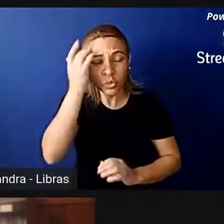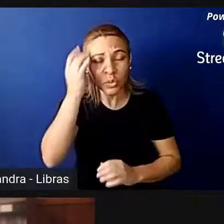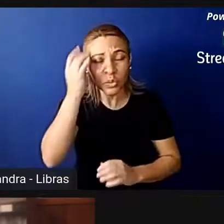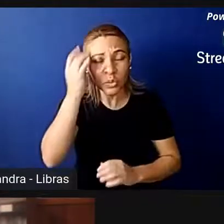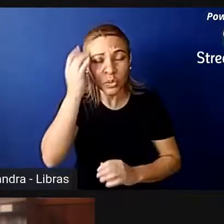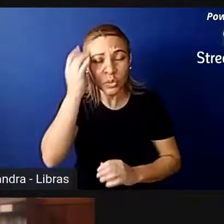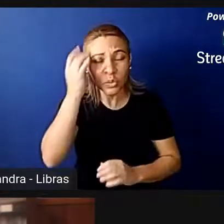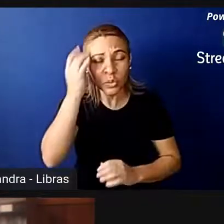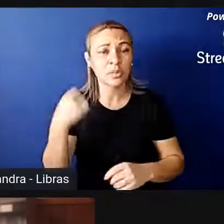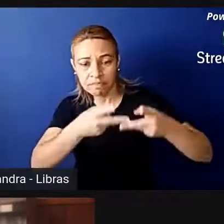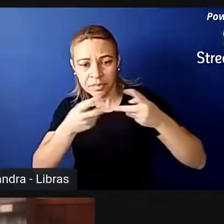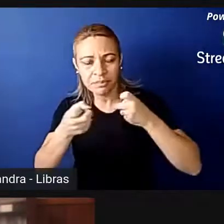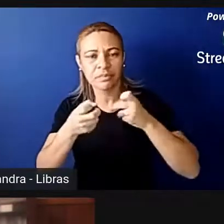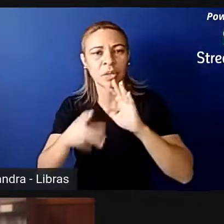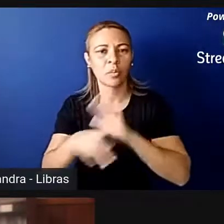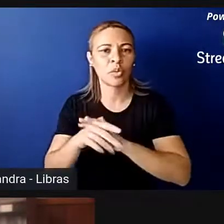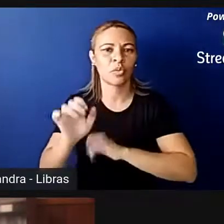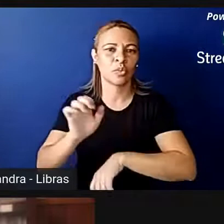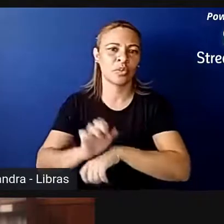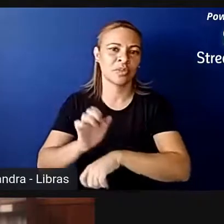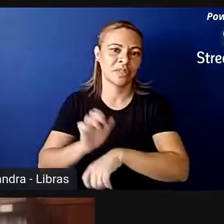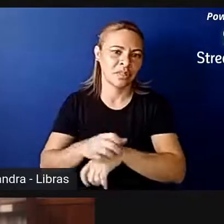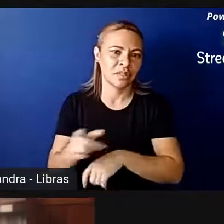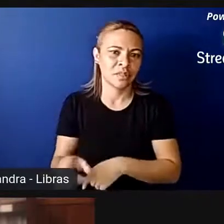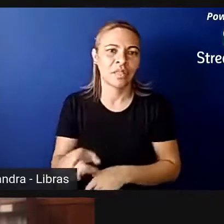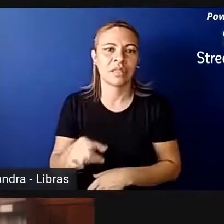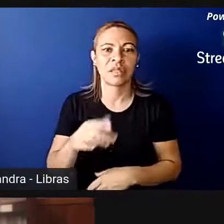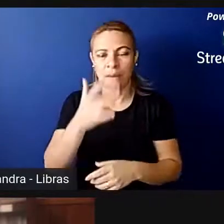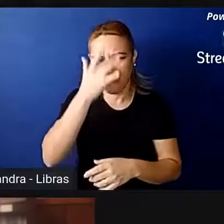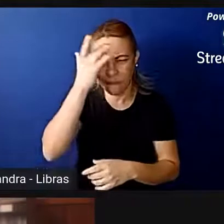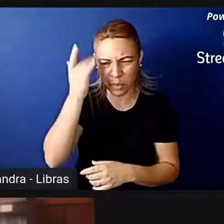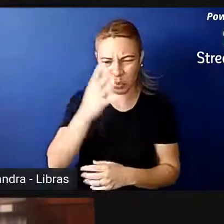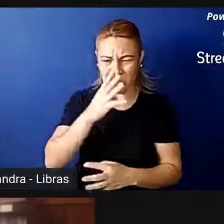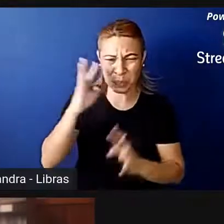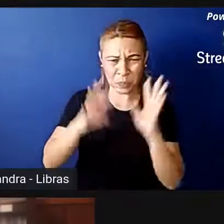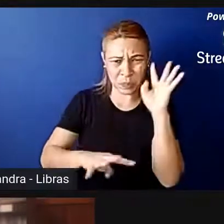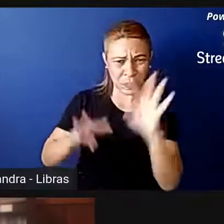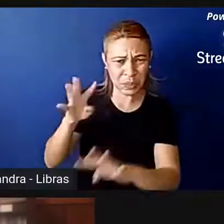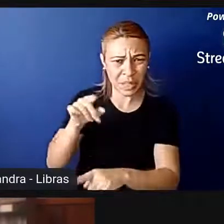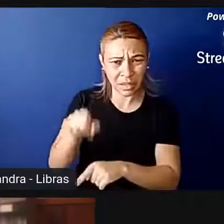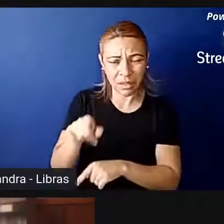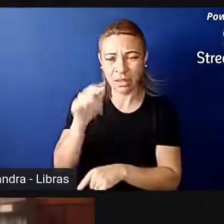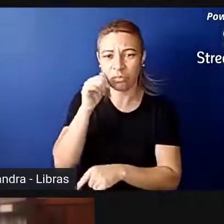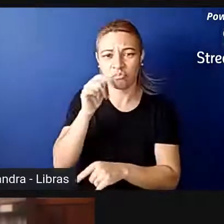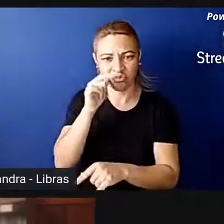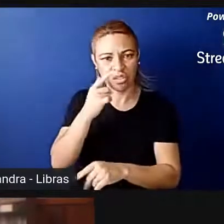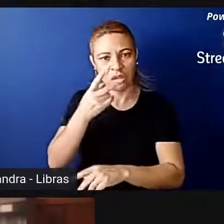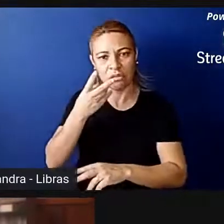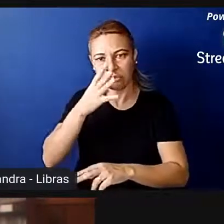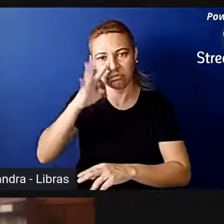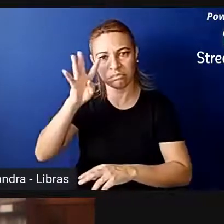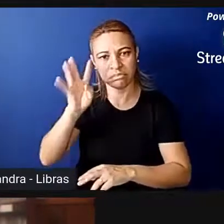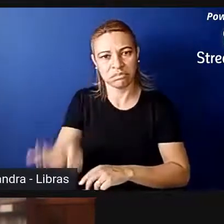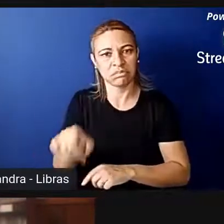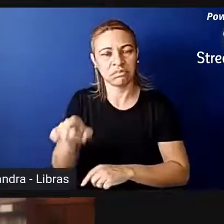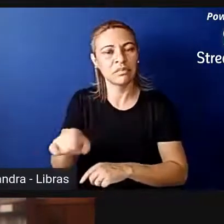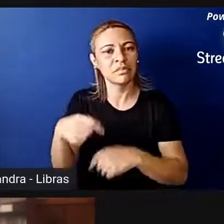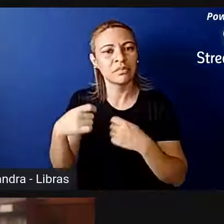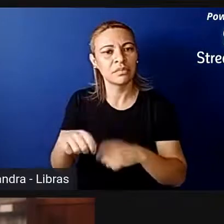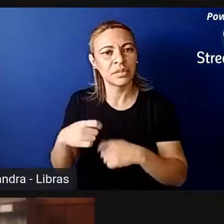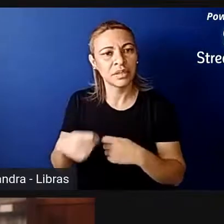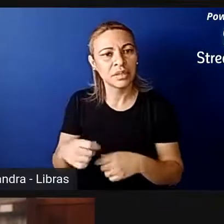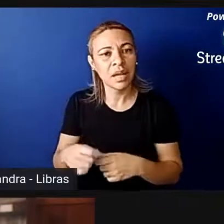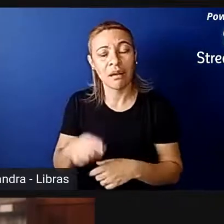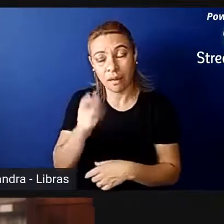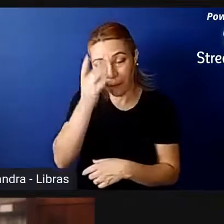ela tem que virar crime. E a pessoa que comete um crime desse e é condenado, e aí entra todas as instâncias, mas, enfim, a pessoa